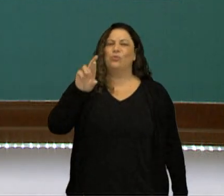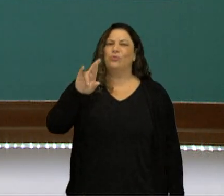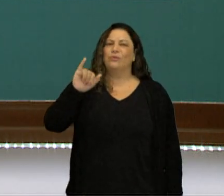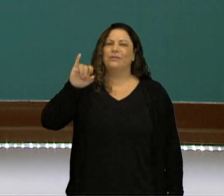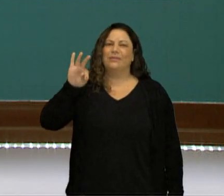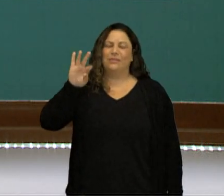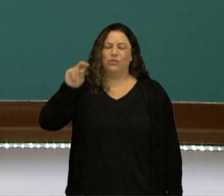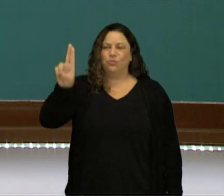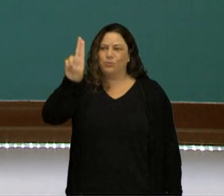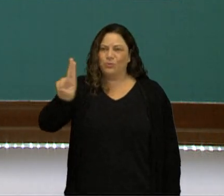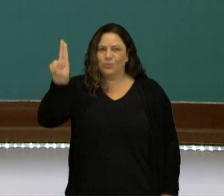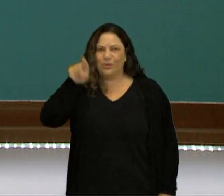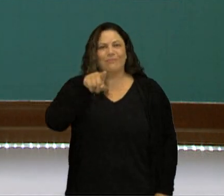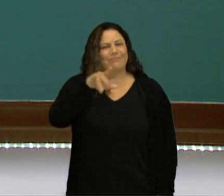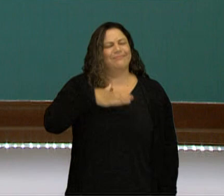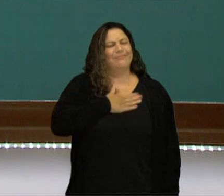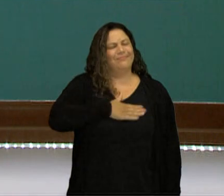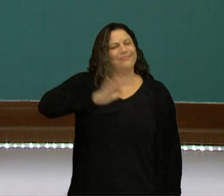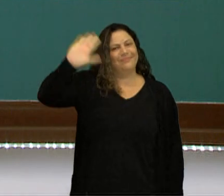e até breve.